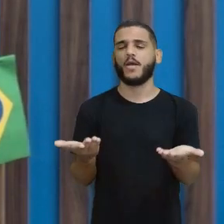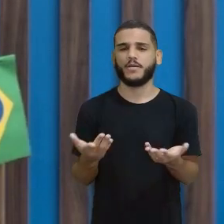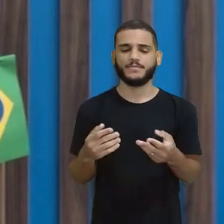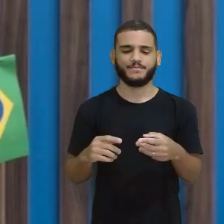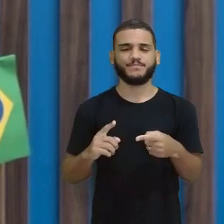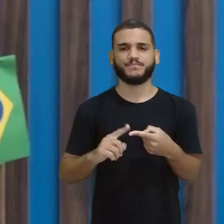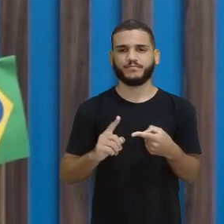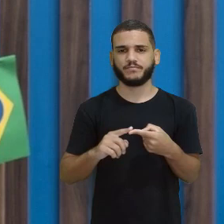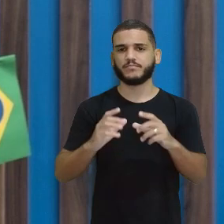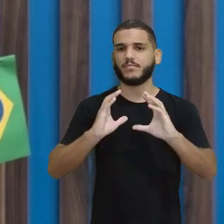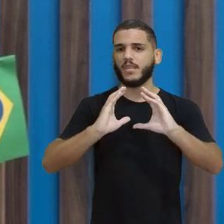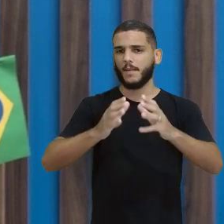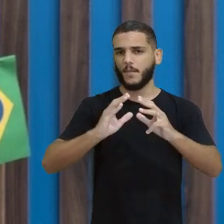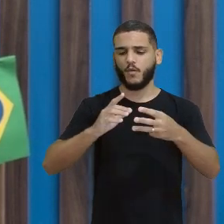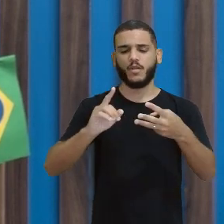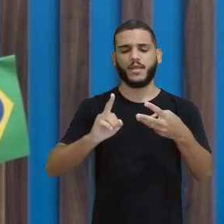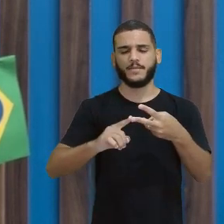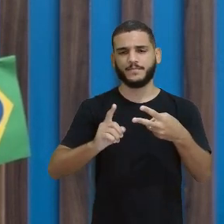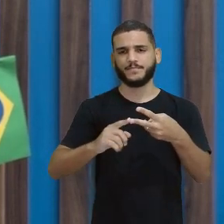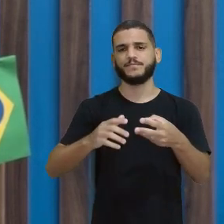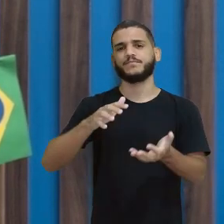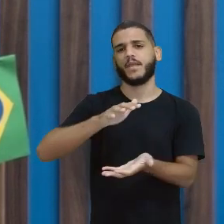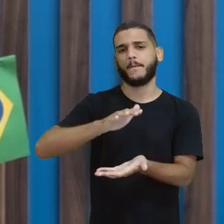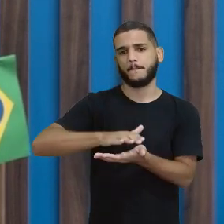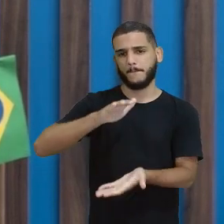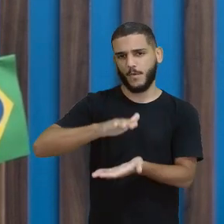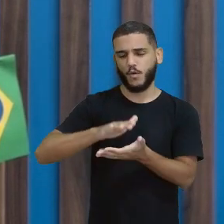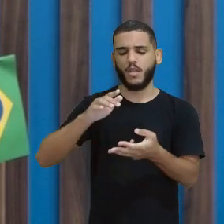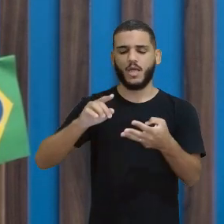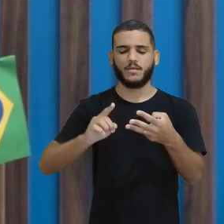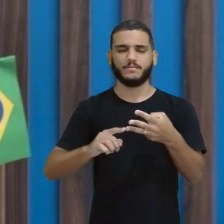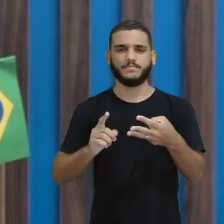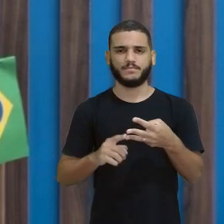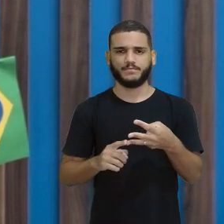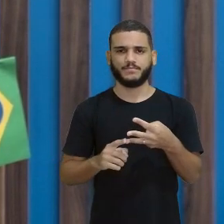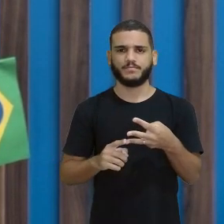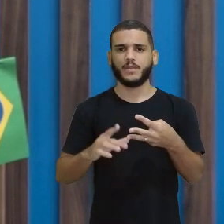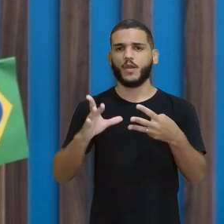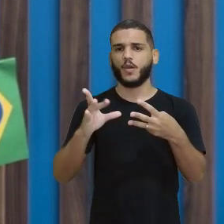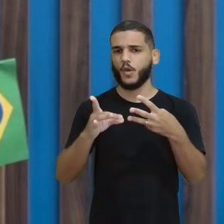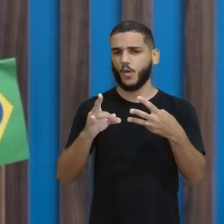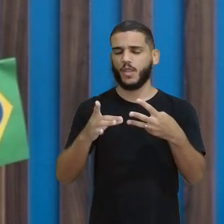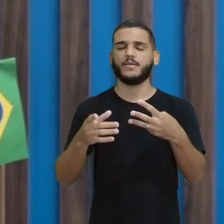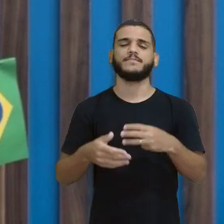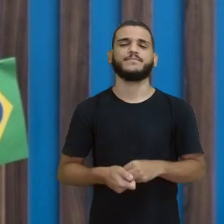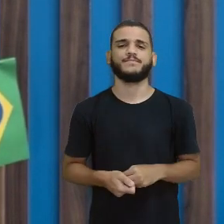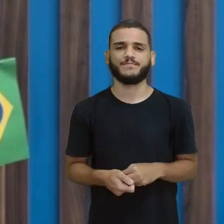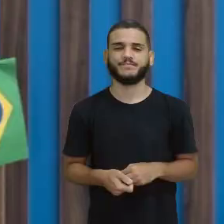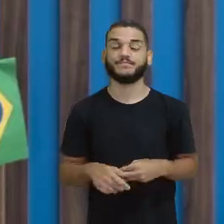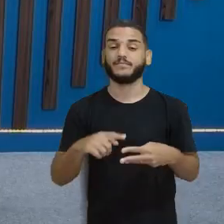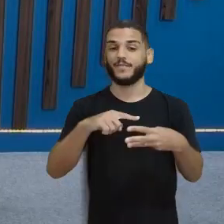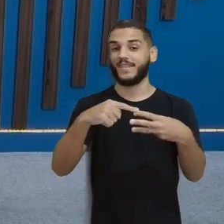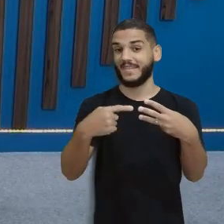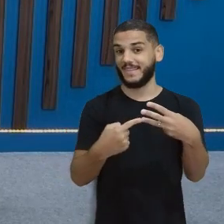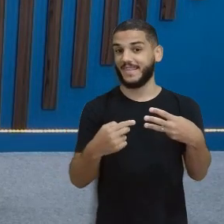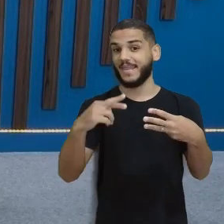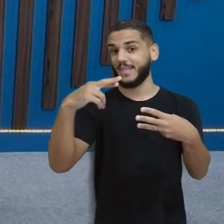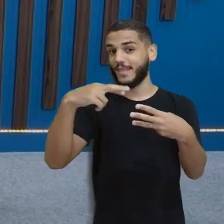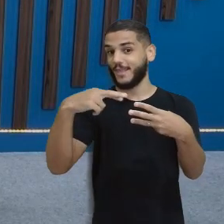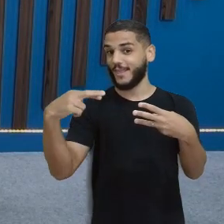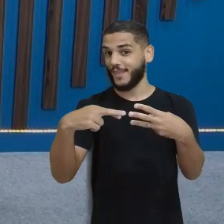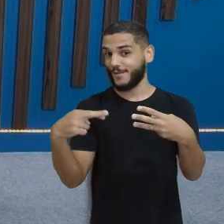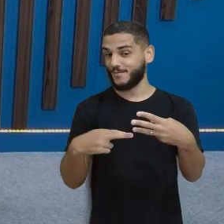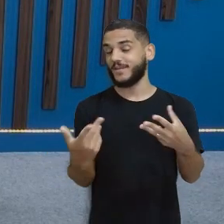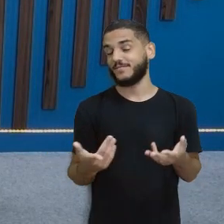aí, lembre Bola, cola, mola. Mola, olha aí. Trio, bola, mola, cola.